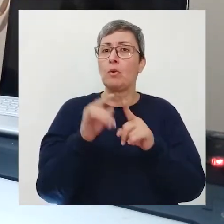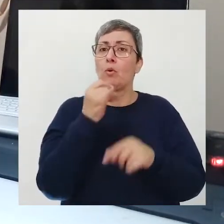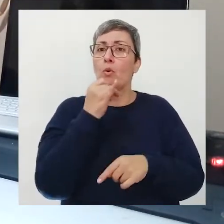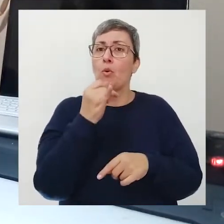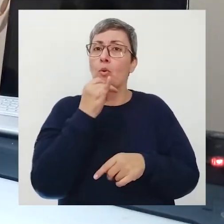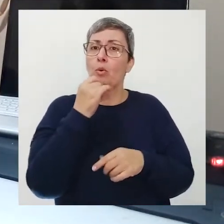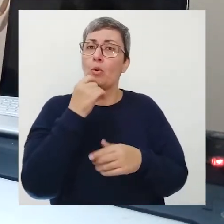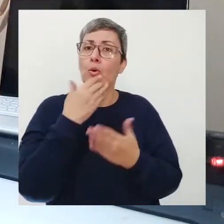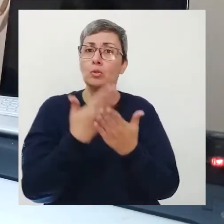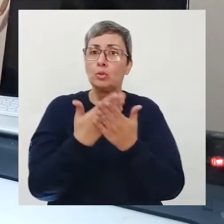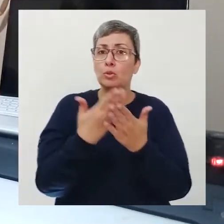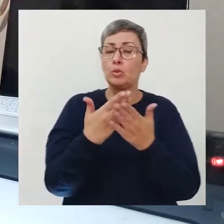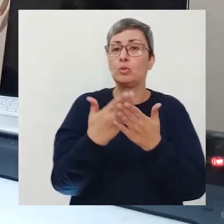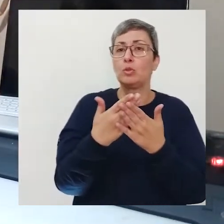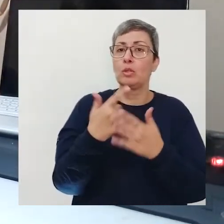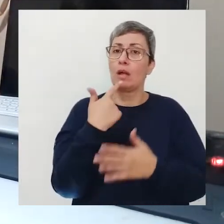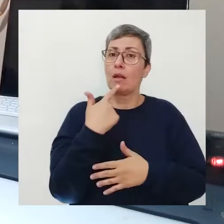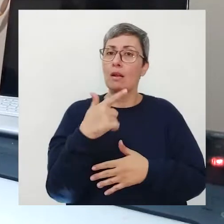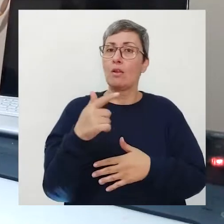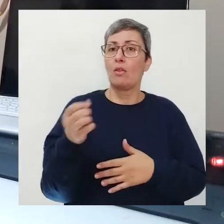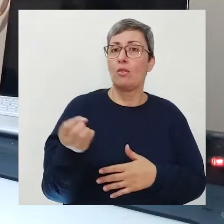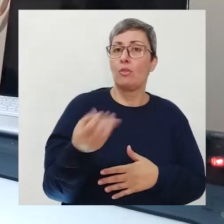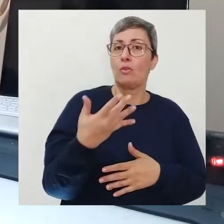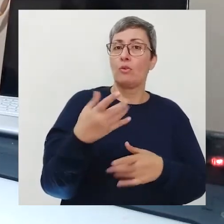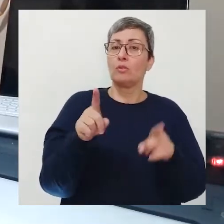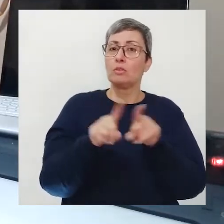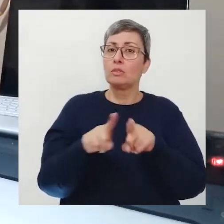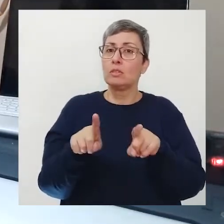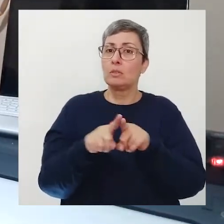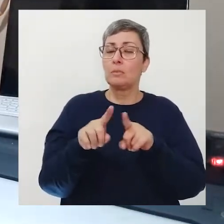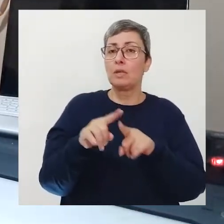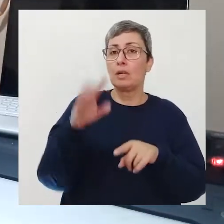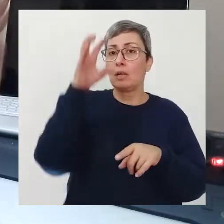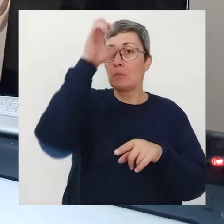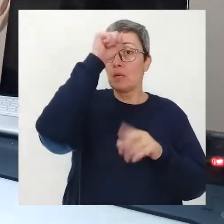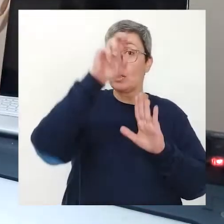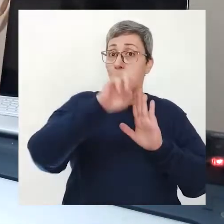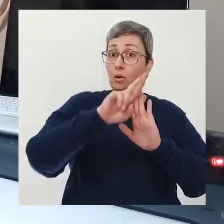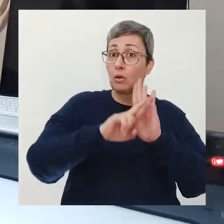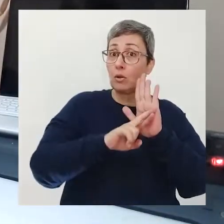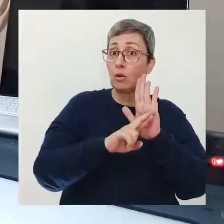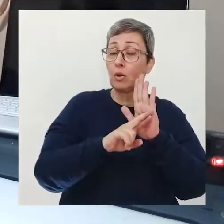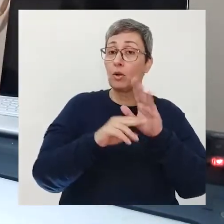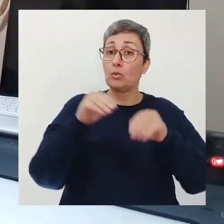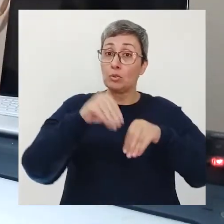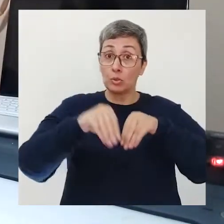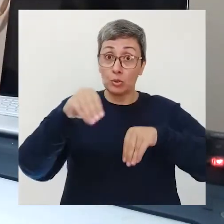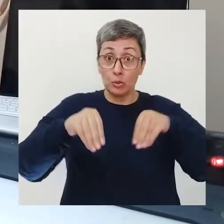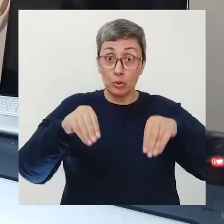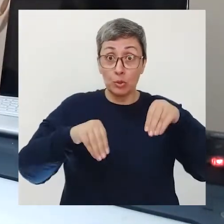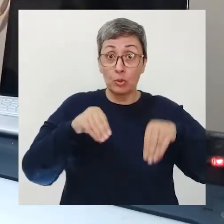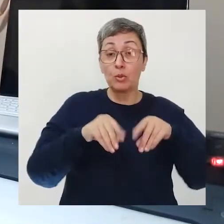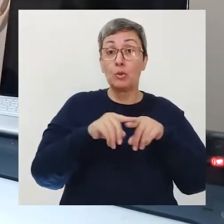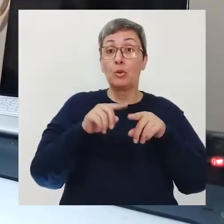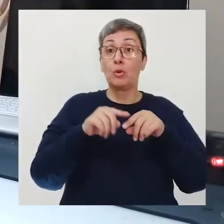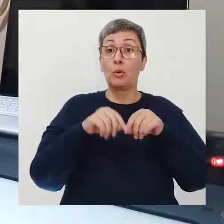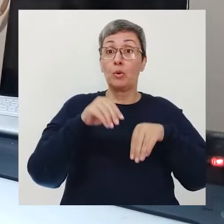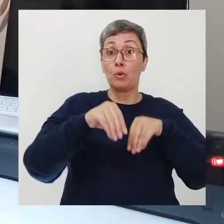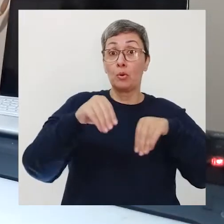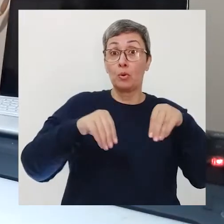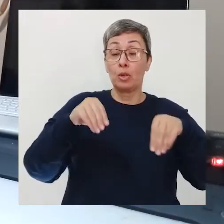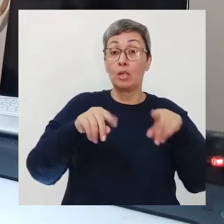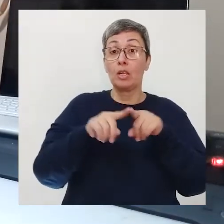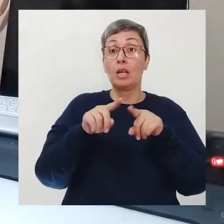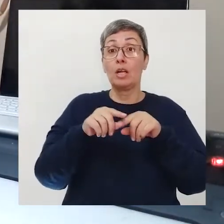benefícios imensos ao seu ao meu ao nosso cérebro mantendo o jovem e